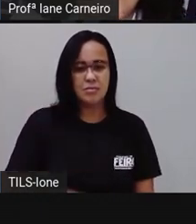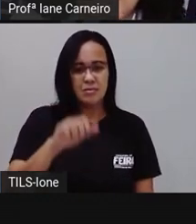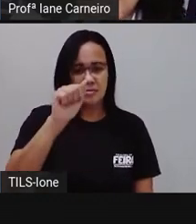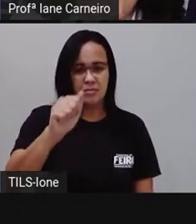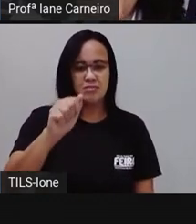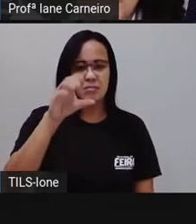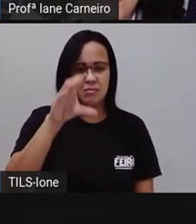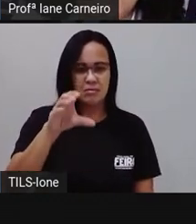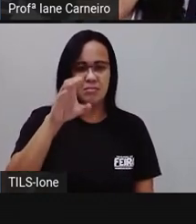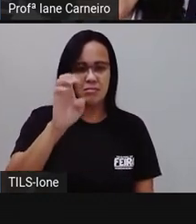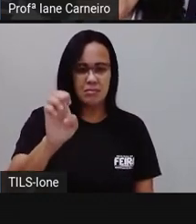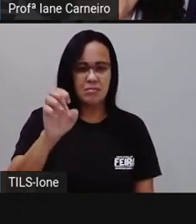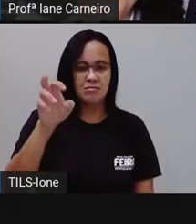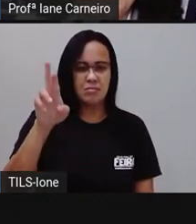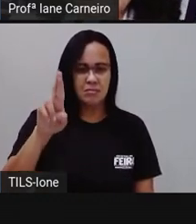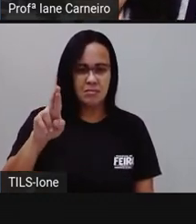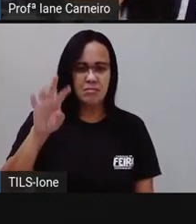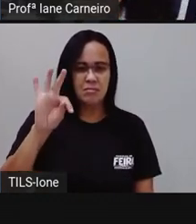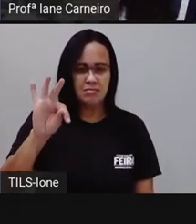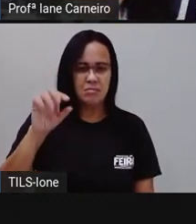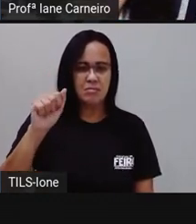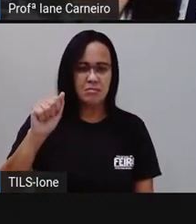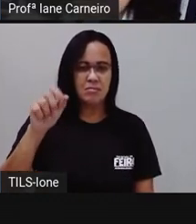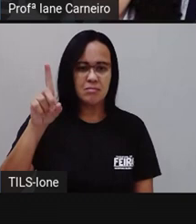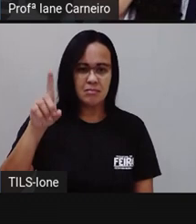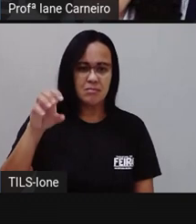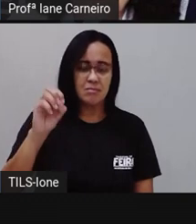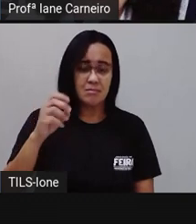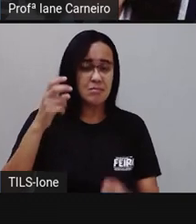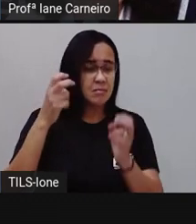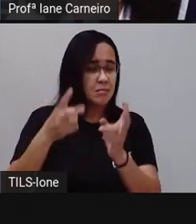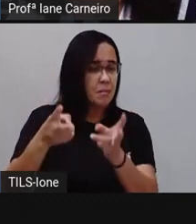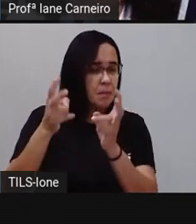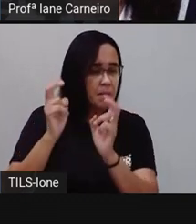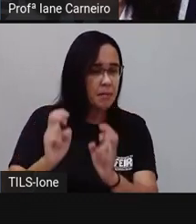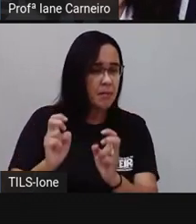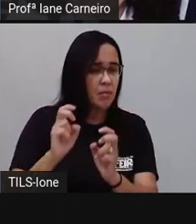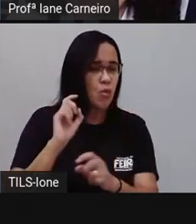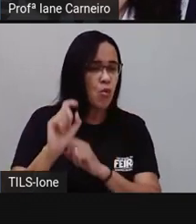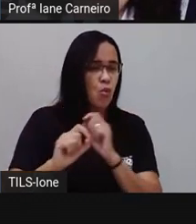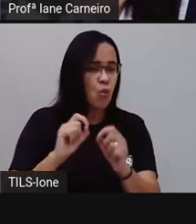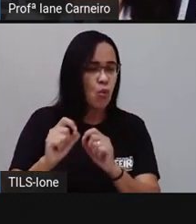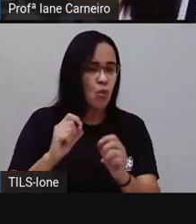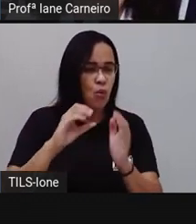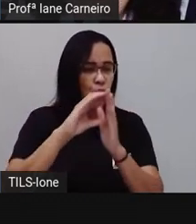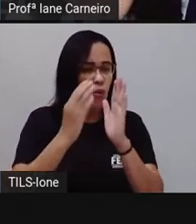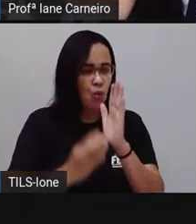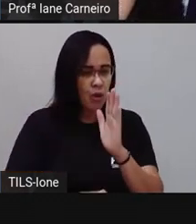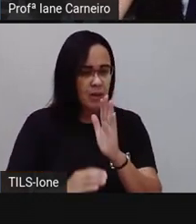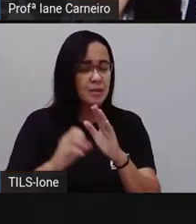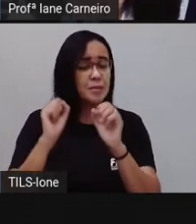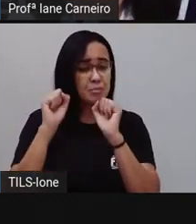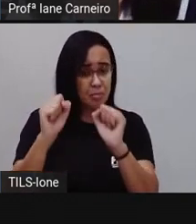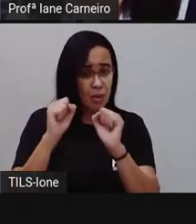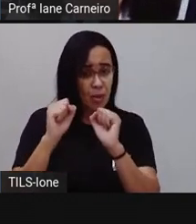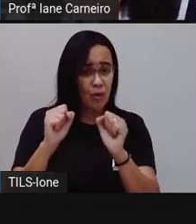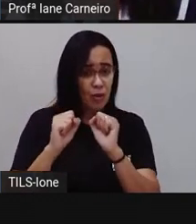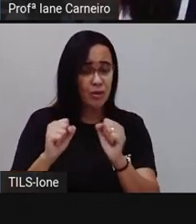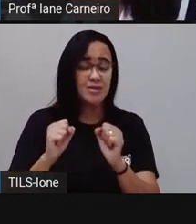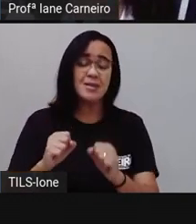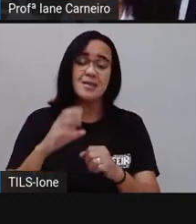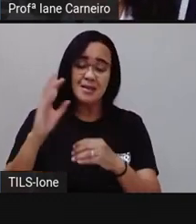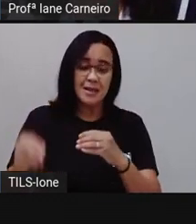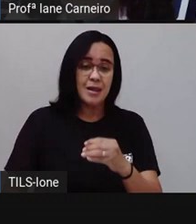Ó, o A do aqui de novo. E aí, você, percebendo, né, essas características, você pode tentar construir aí